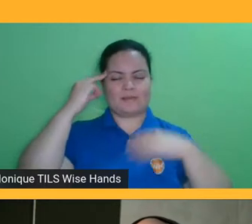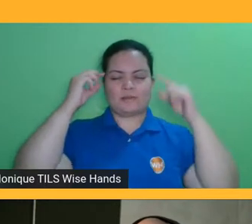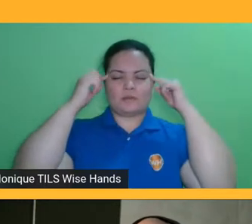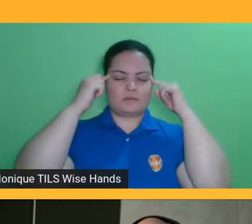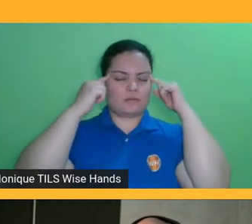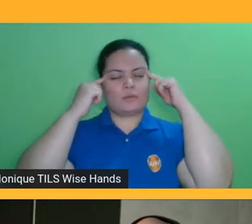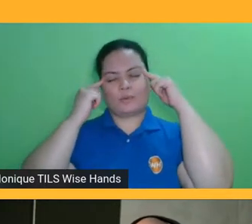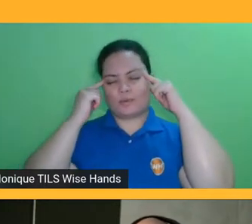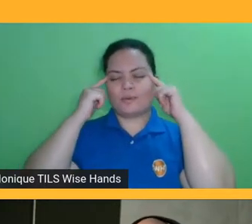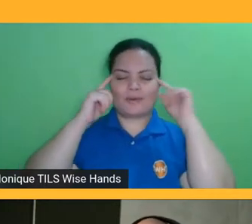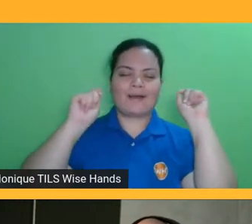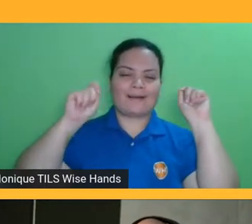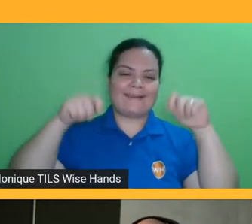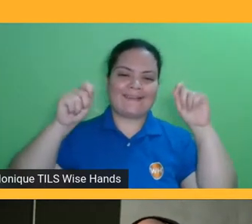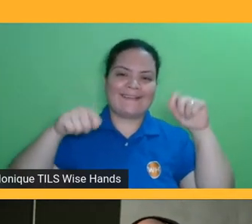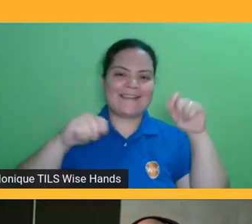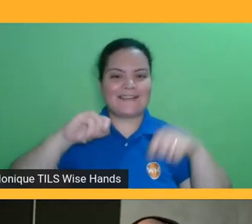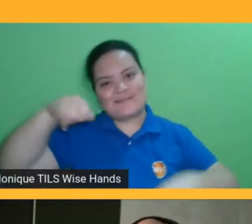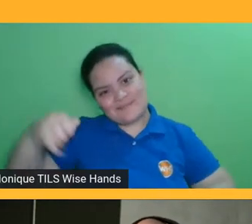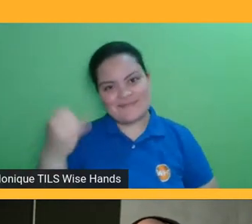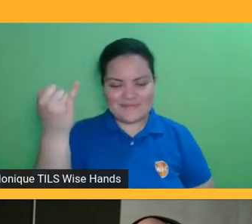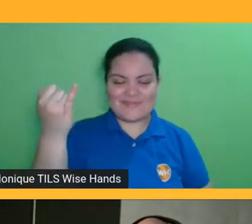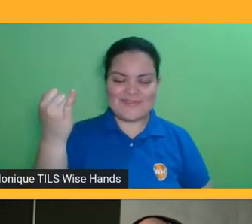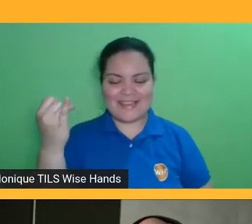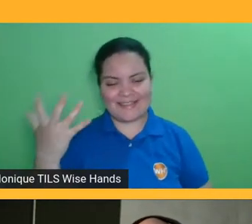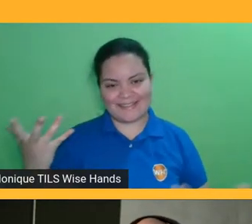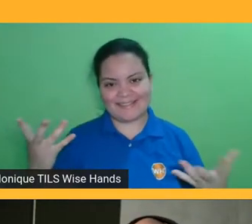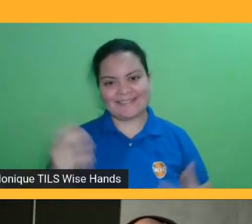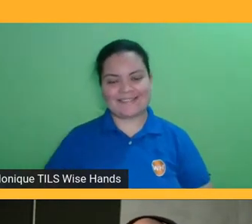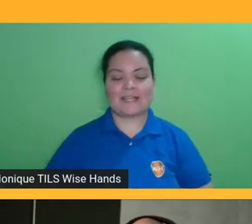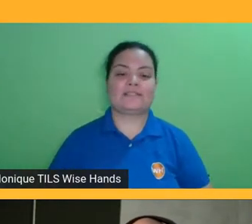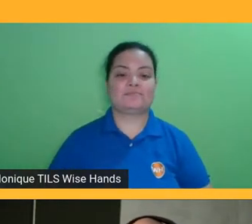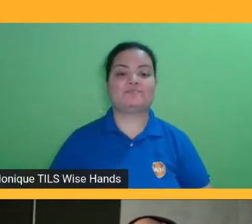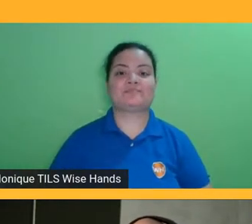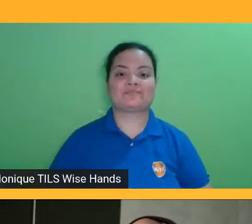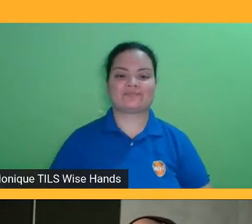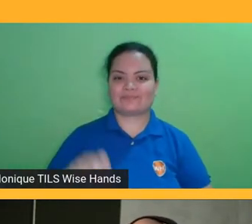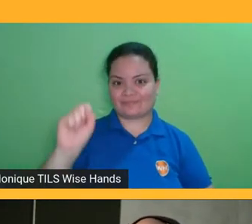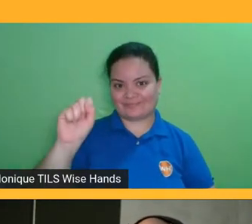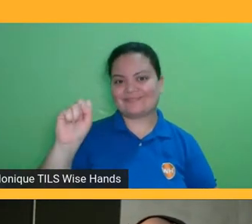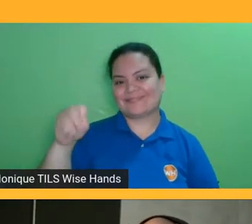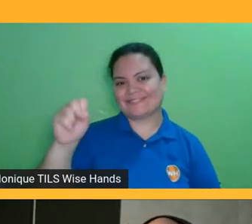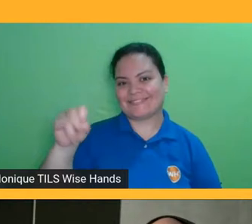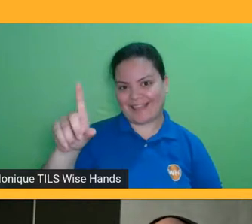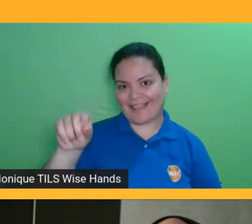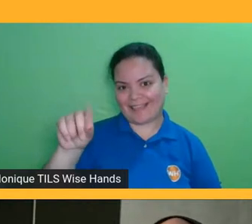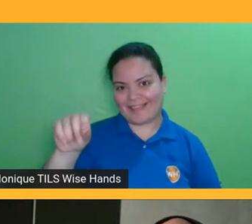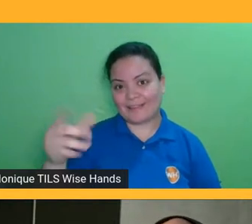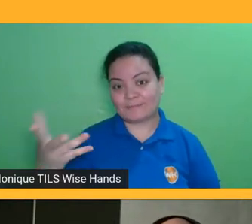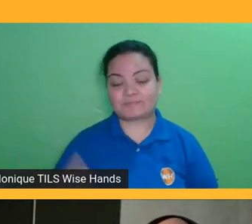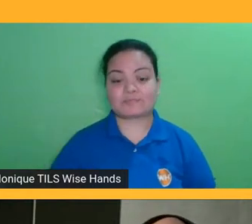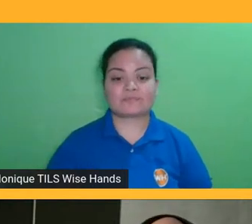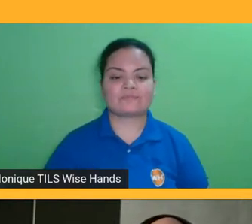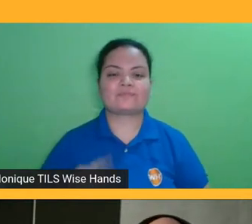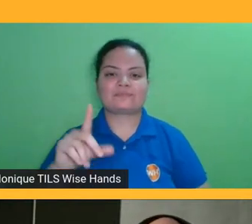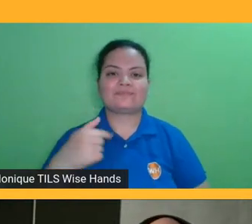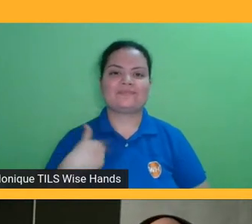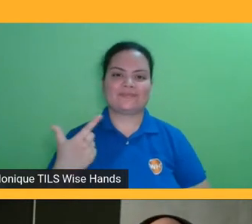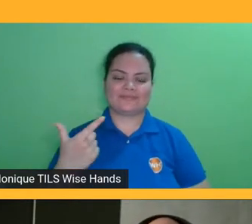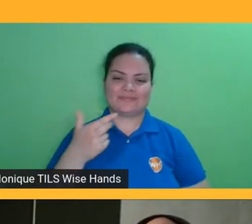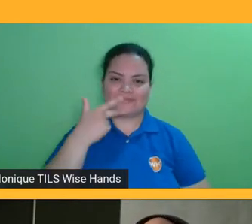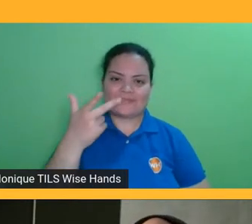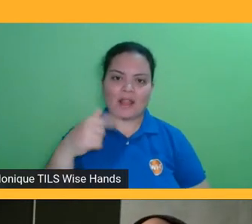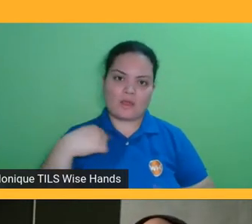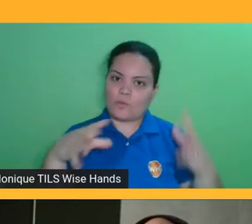que a gente consegue fazer uma outra coisa enquanto está ouvindo. Sim, uma coisa que eu queria até complementar, que já surgiu a ideia enquanto a gente fazia o primeiro